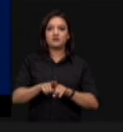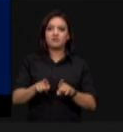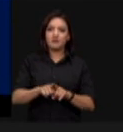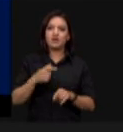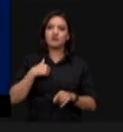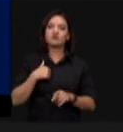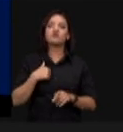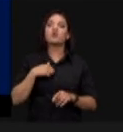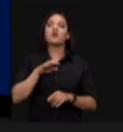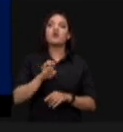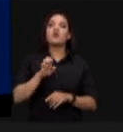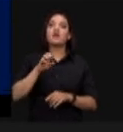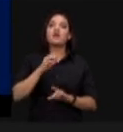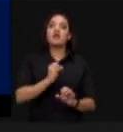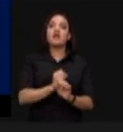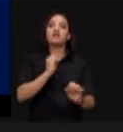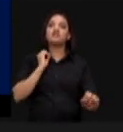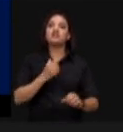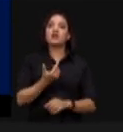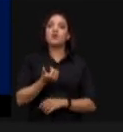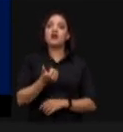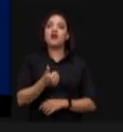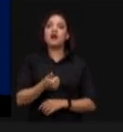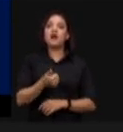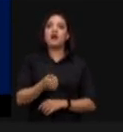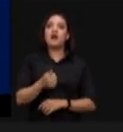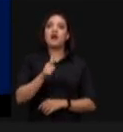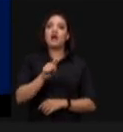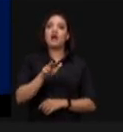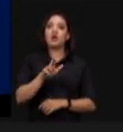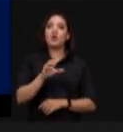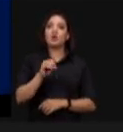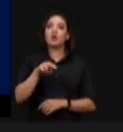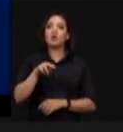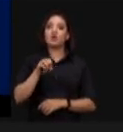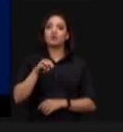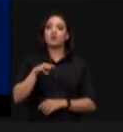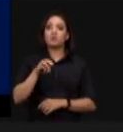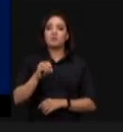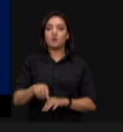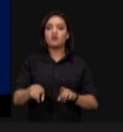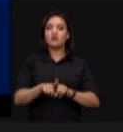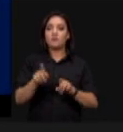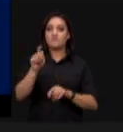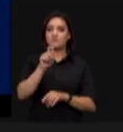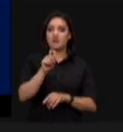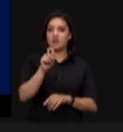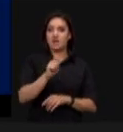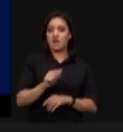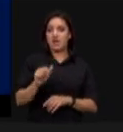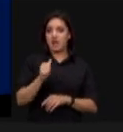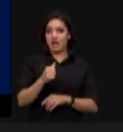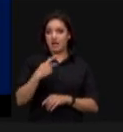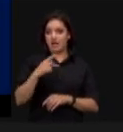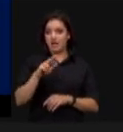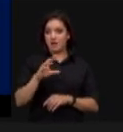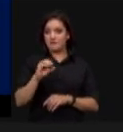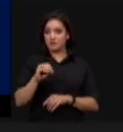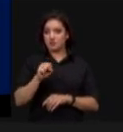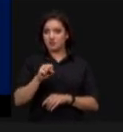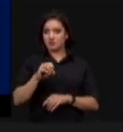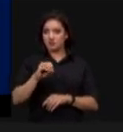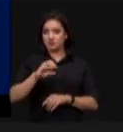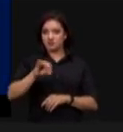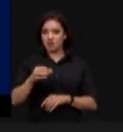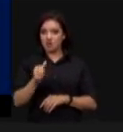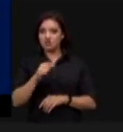agrônomo e estou há 13 anos na ProSoja e a Associação dos Produtores de Soja Brasileira